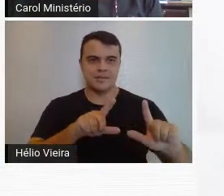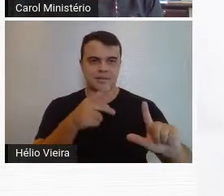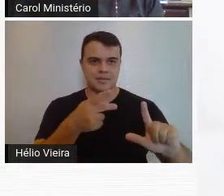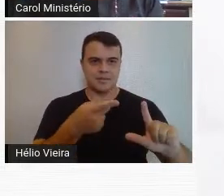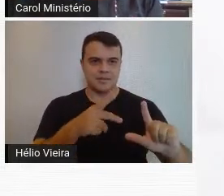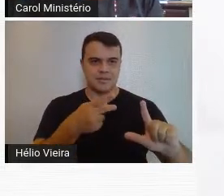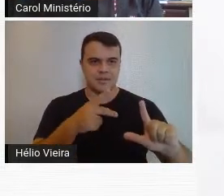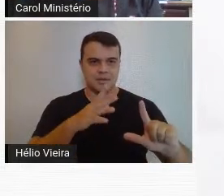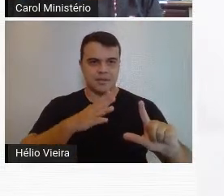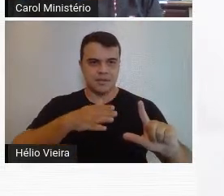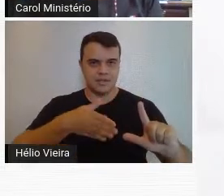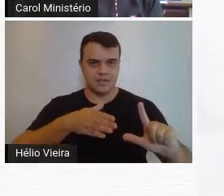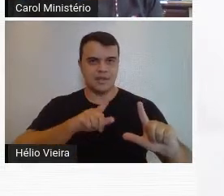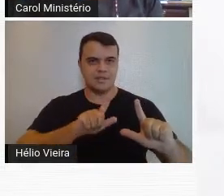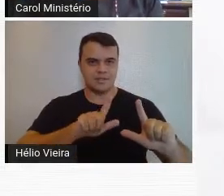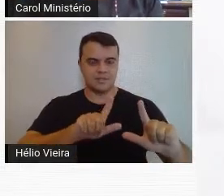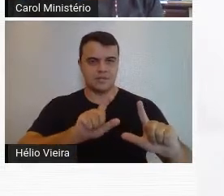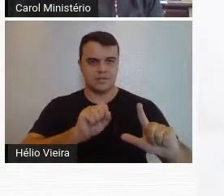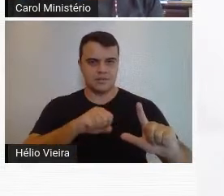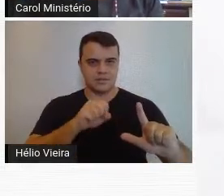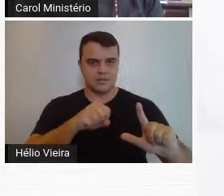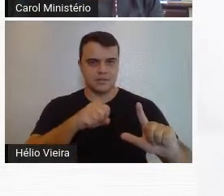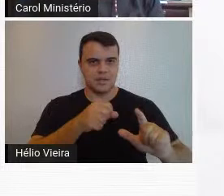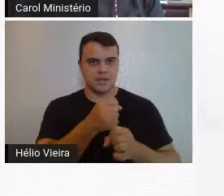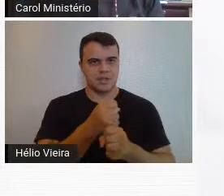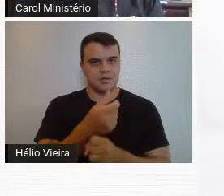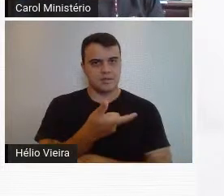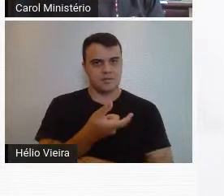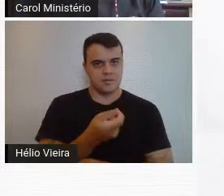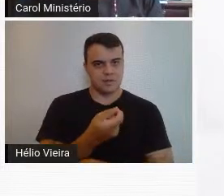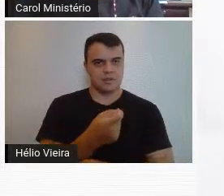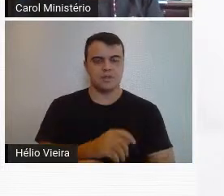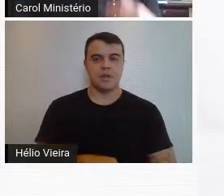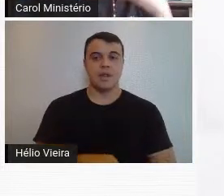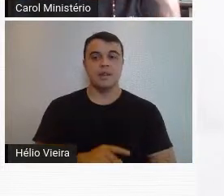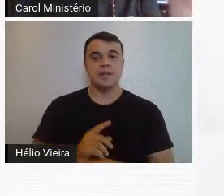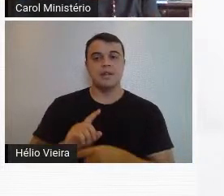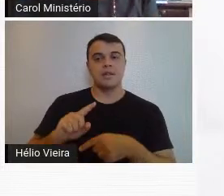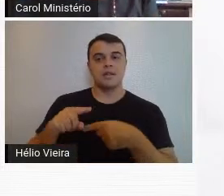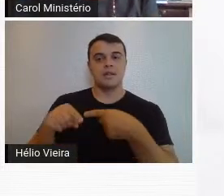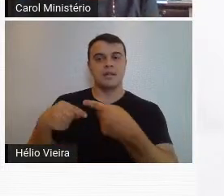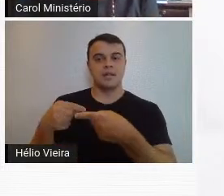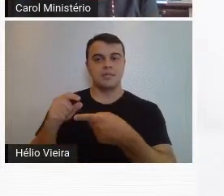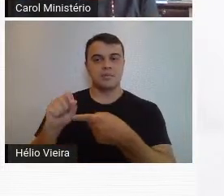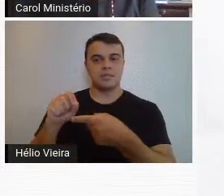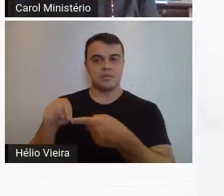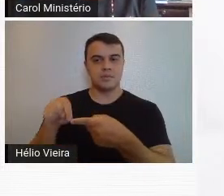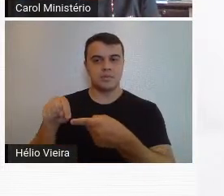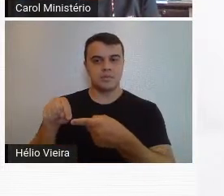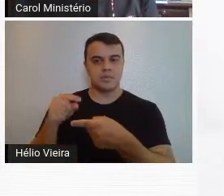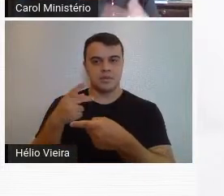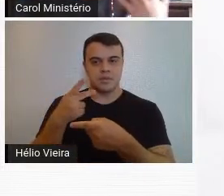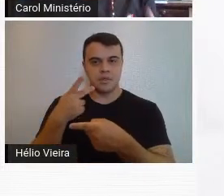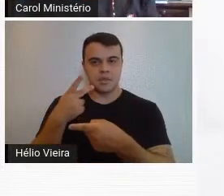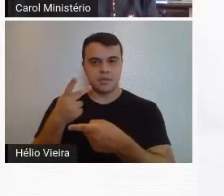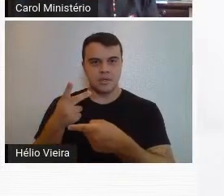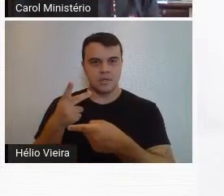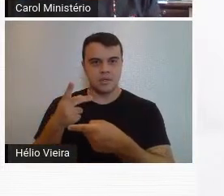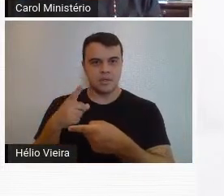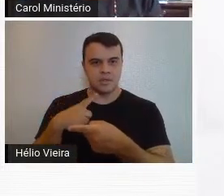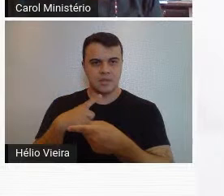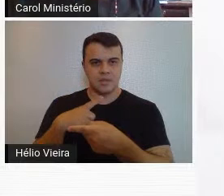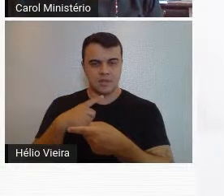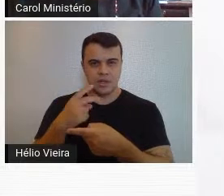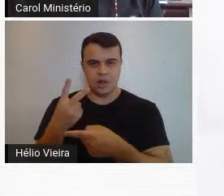na exposição na década de 20 e depois, infelizmente, gente, em 1924, logo depois,